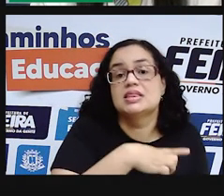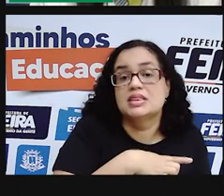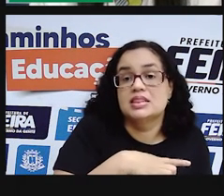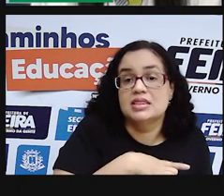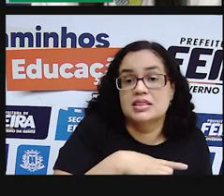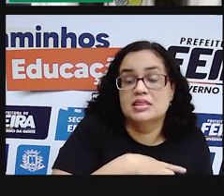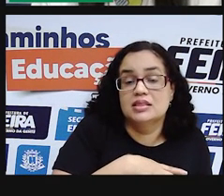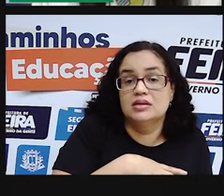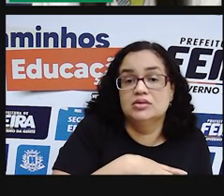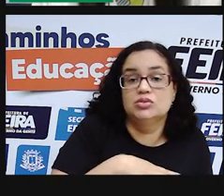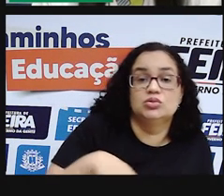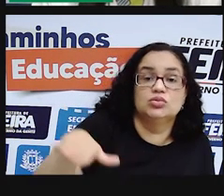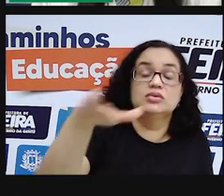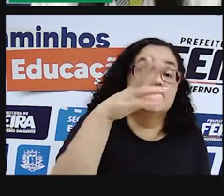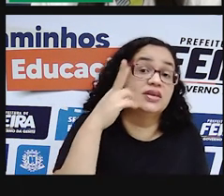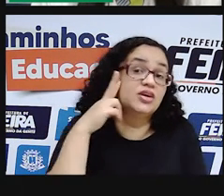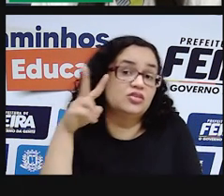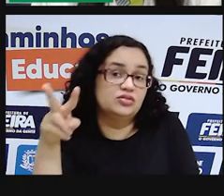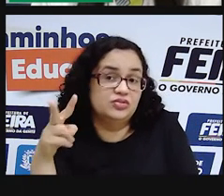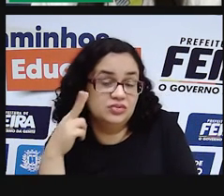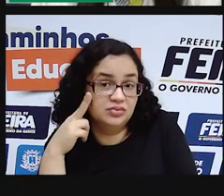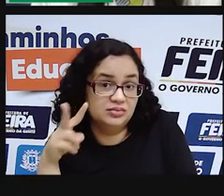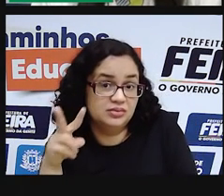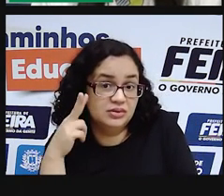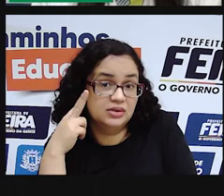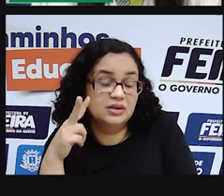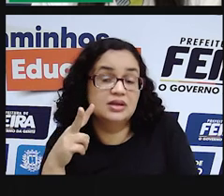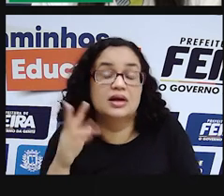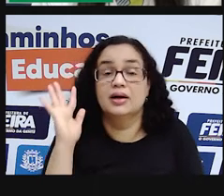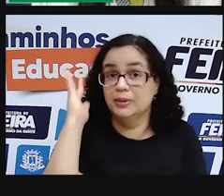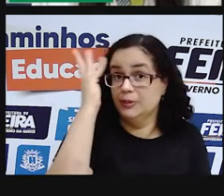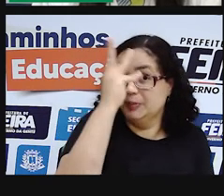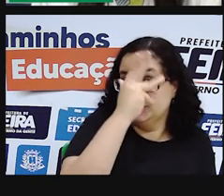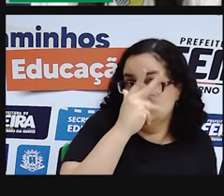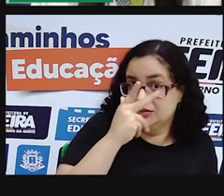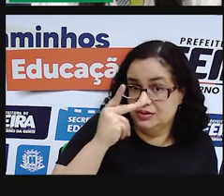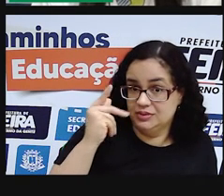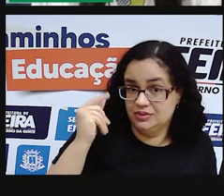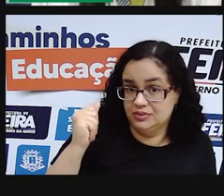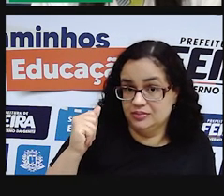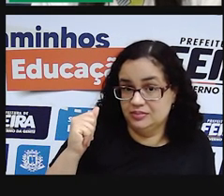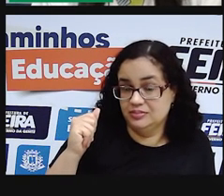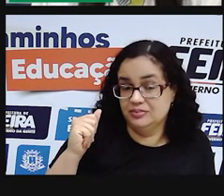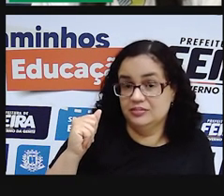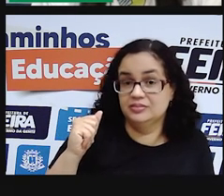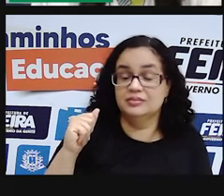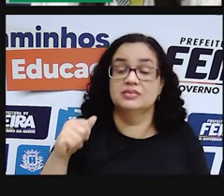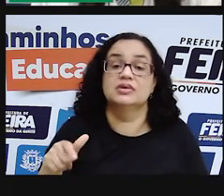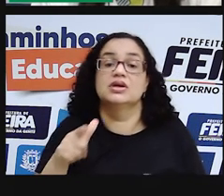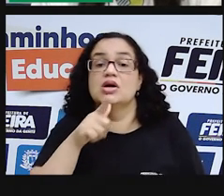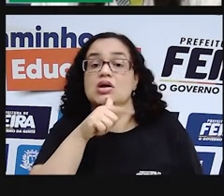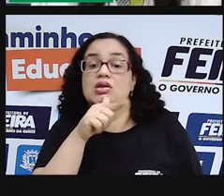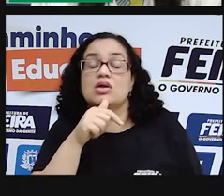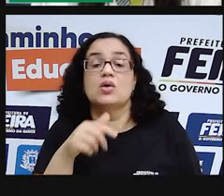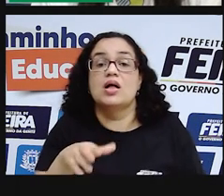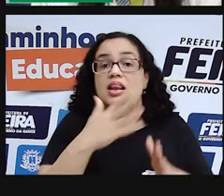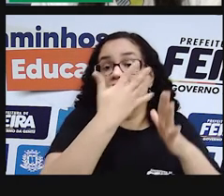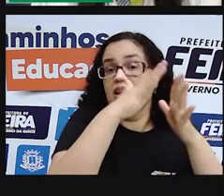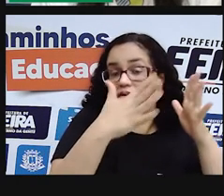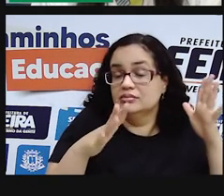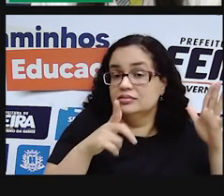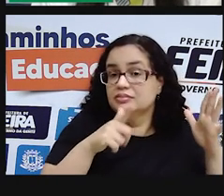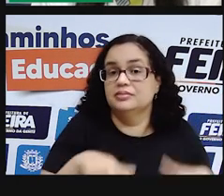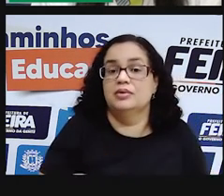formados nas dunas, estão vendo? Que imagem mais bonita, né? E aí são o Parque Nacional dos Lençóis